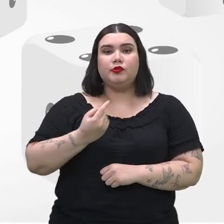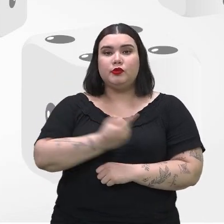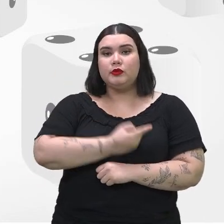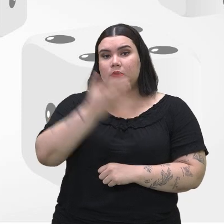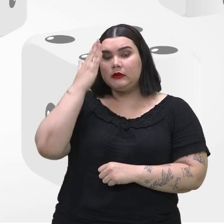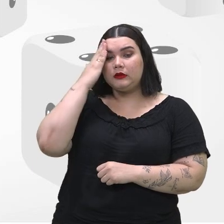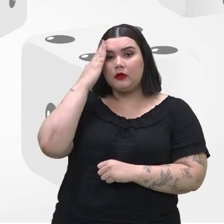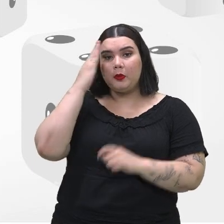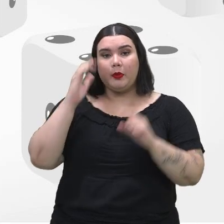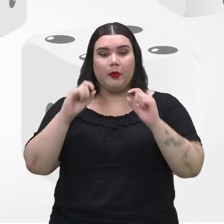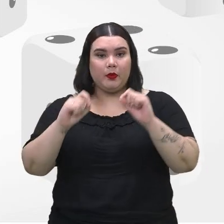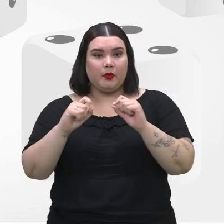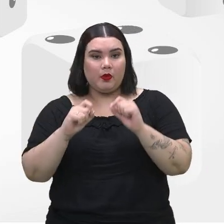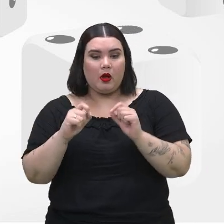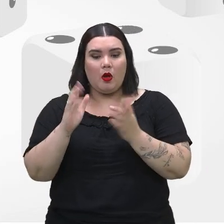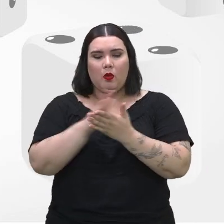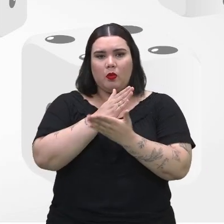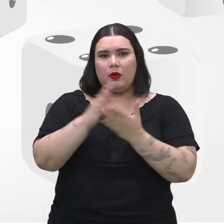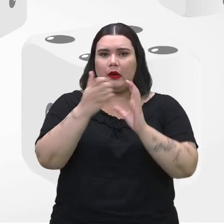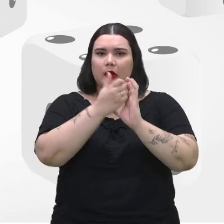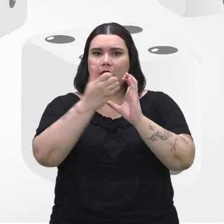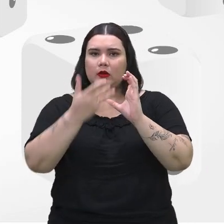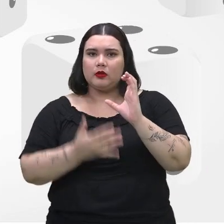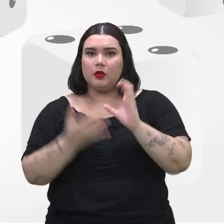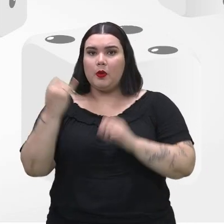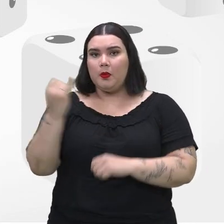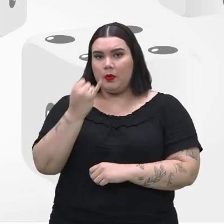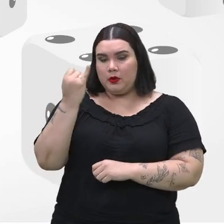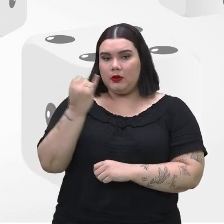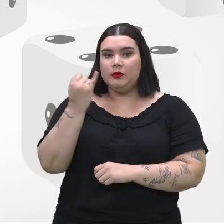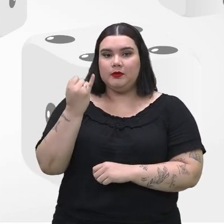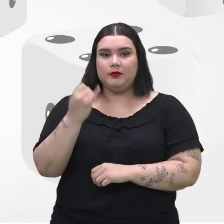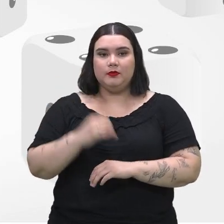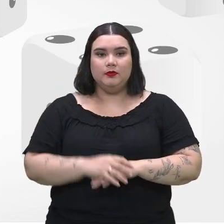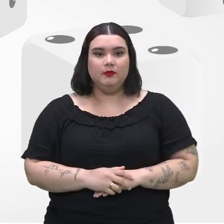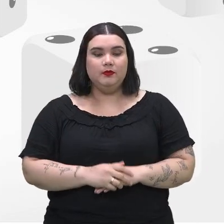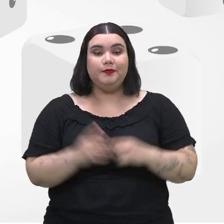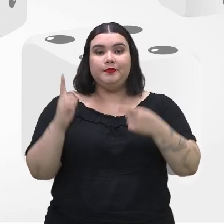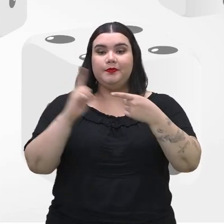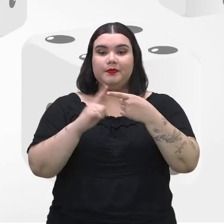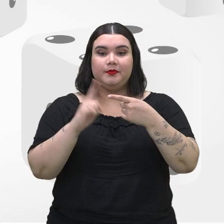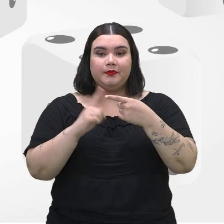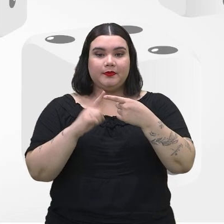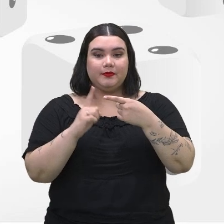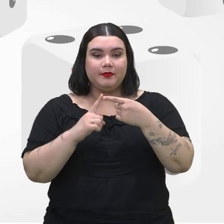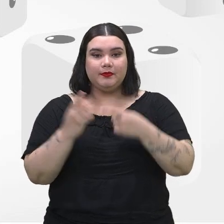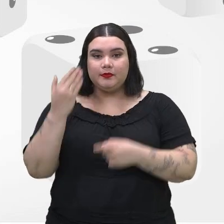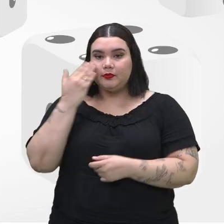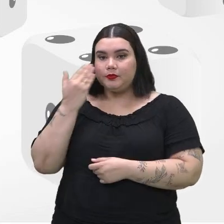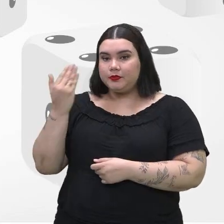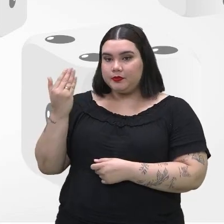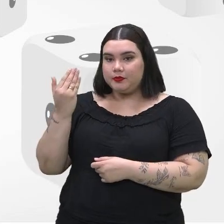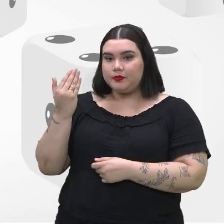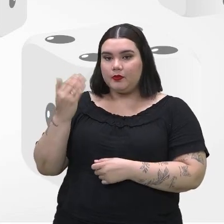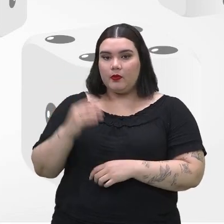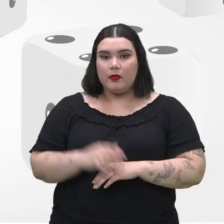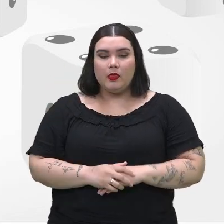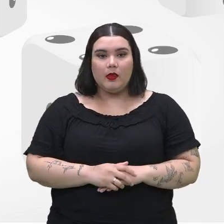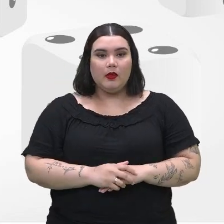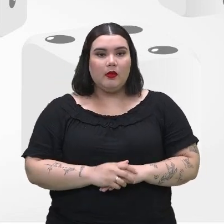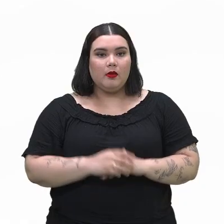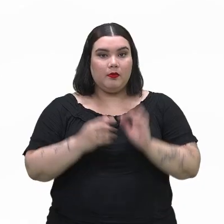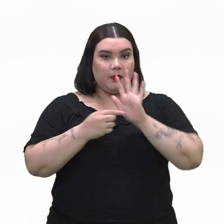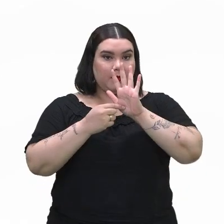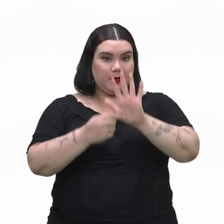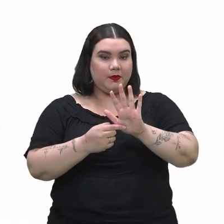definir alguns elementos importantes pertencentes a ela. O primeiro deles é o experimento aleatório. Então, vem